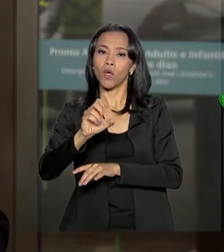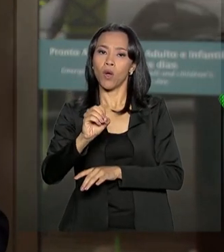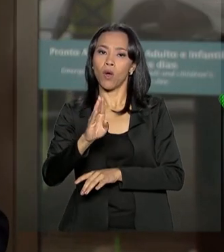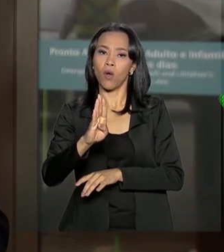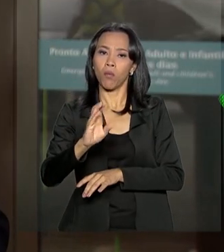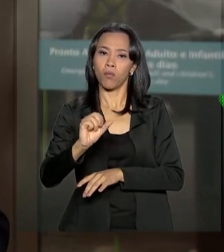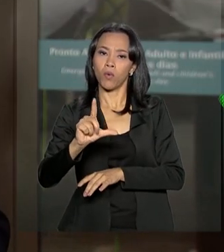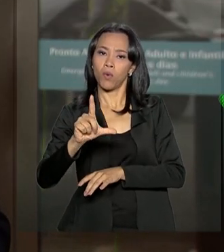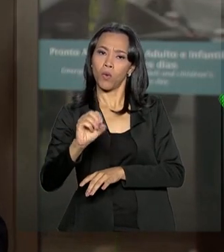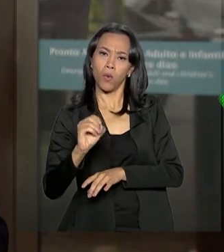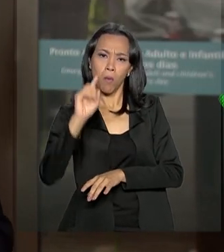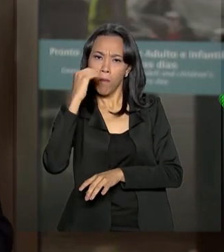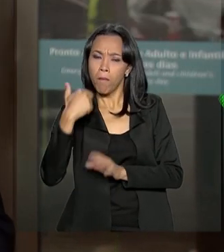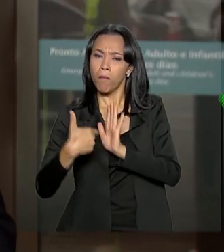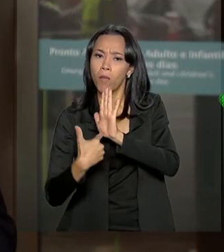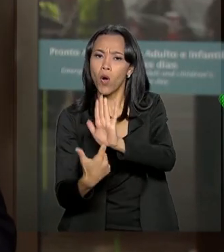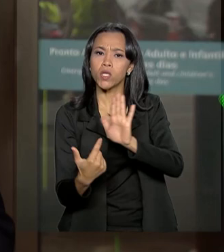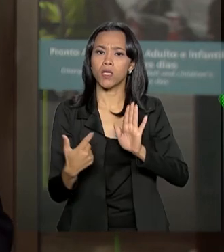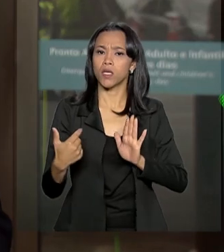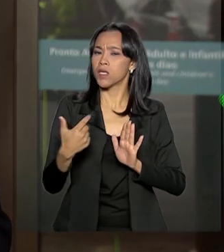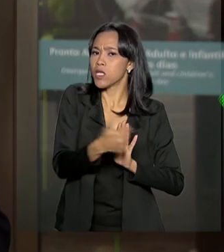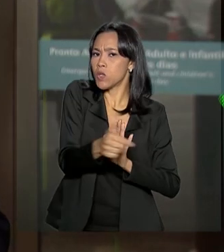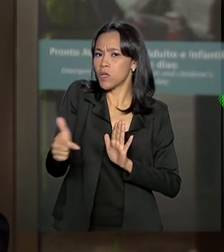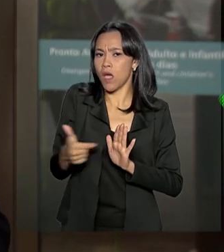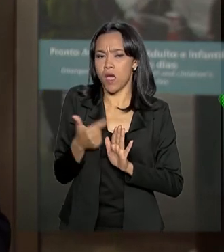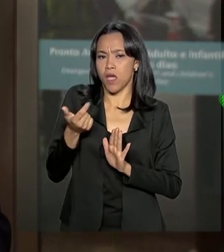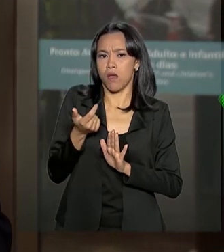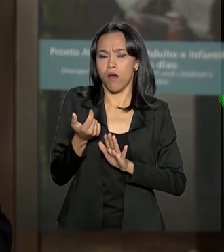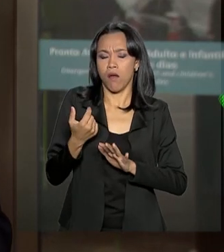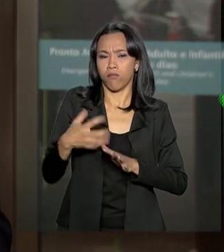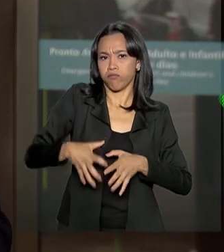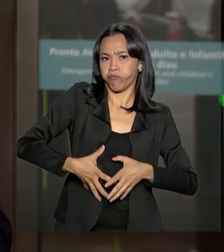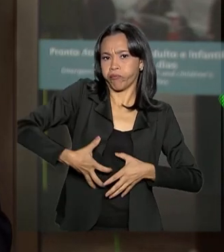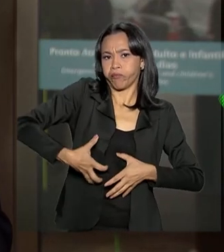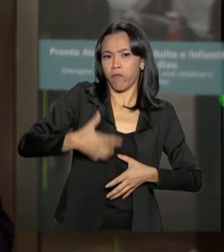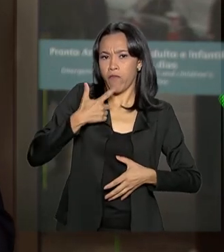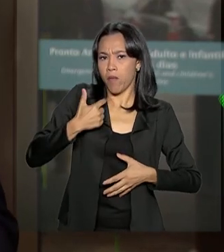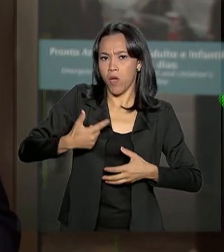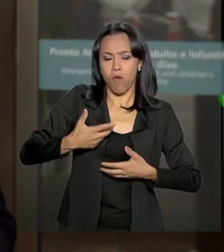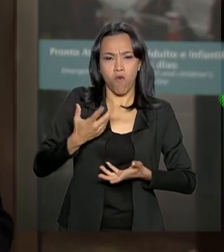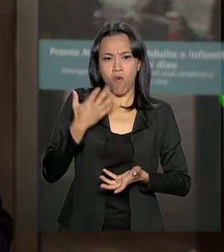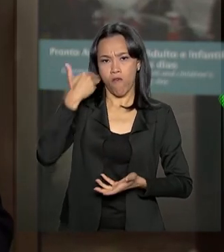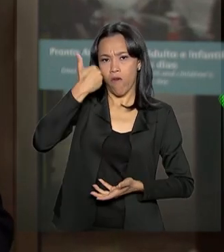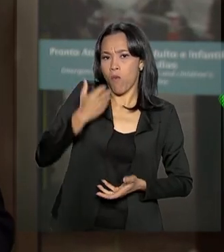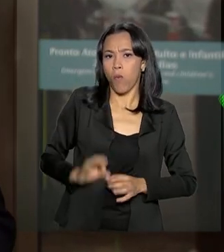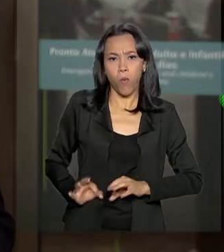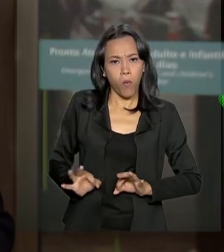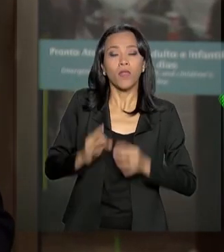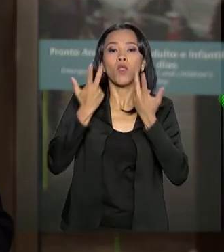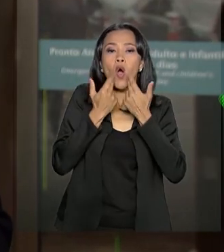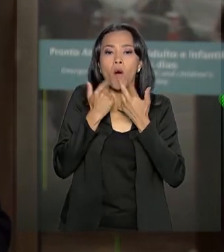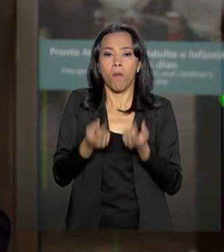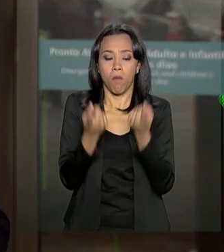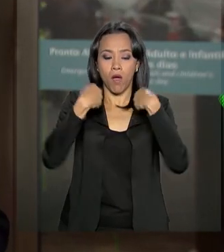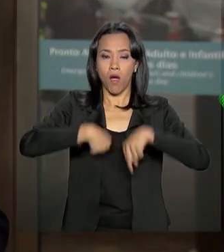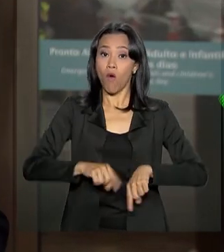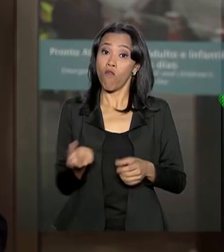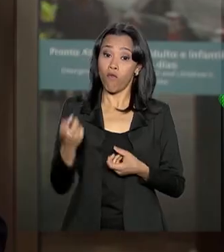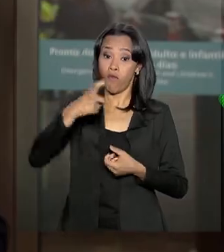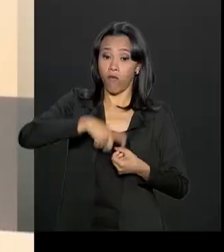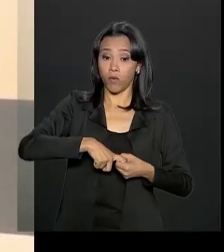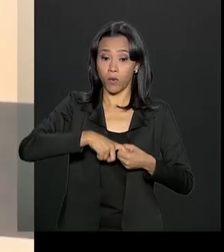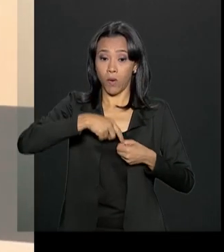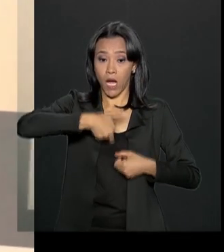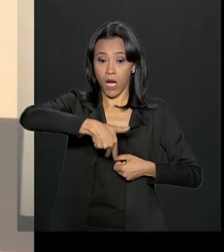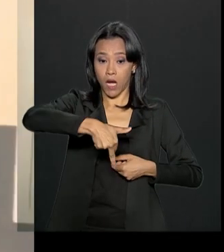mostram que ele não tem nenhum sinal de infecção porque estão normais. O presidente voltou a caminhar pelos corredores